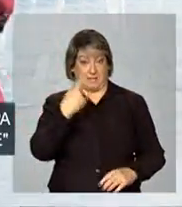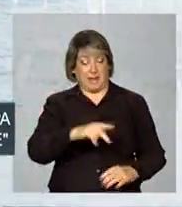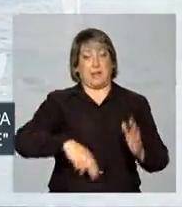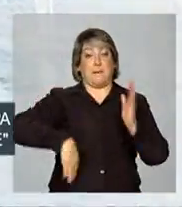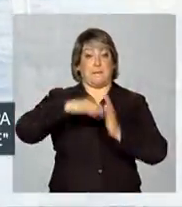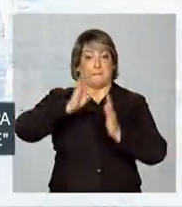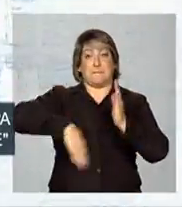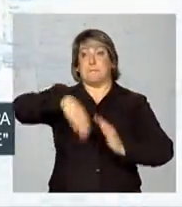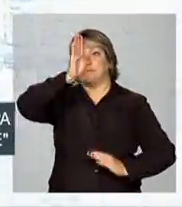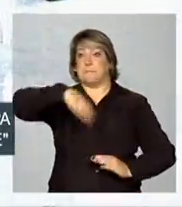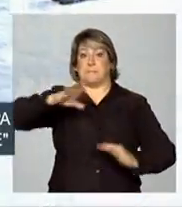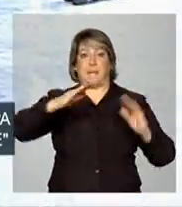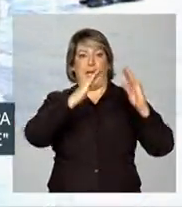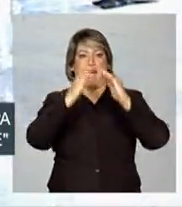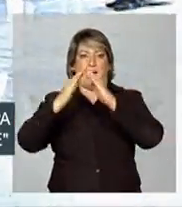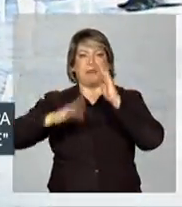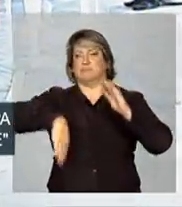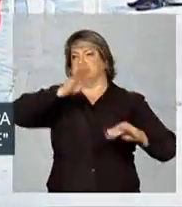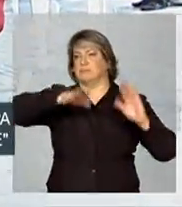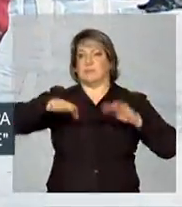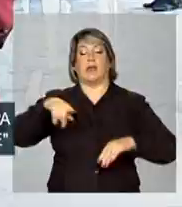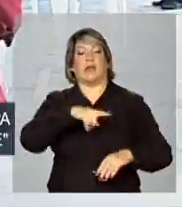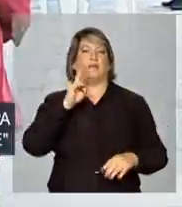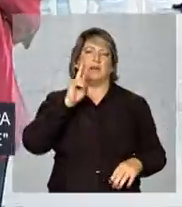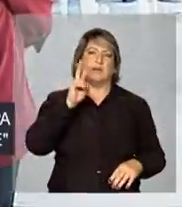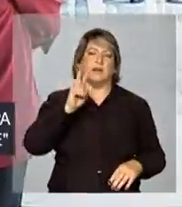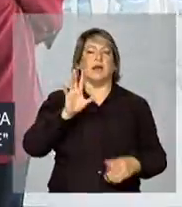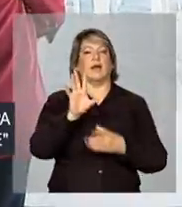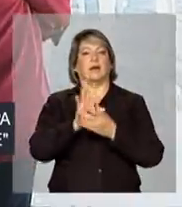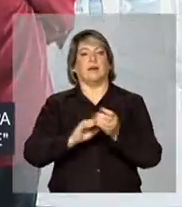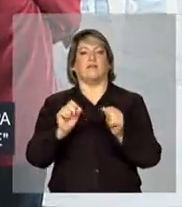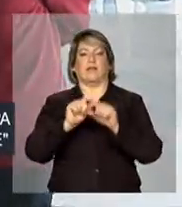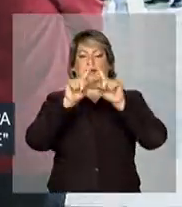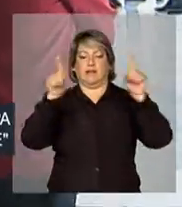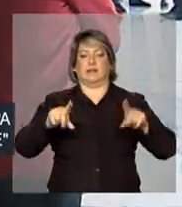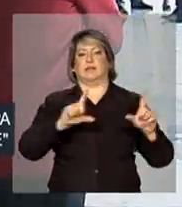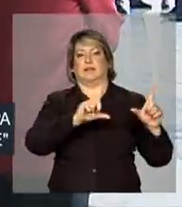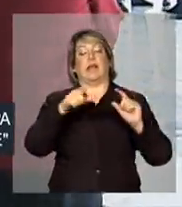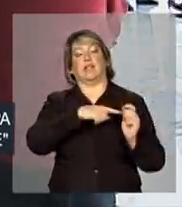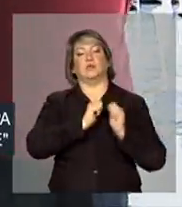Ele afirma que inúmeras vezes acompanhou o pai em serviço.